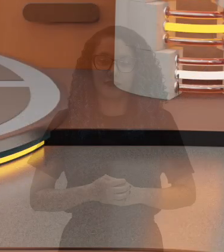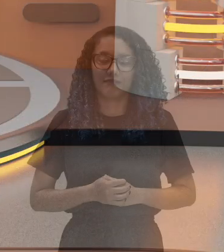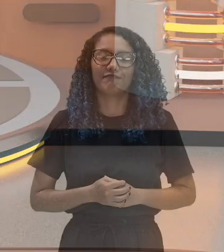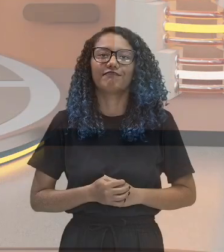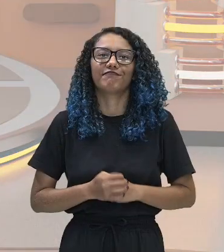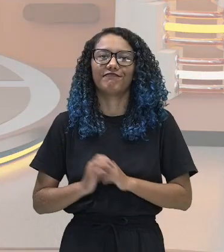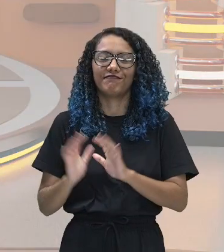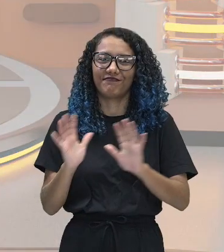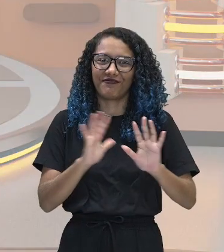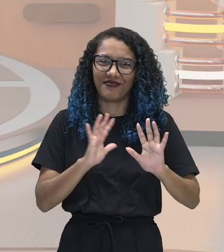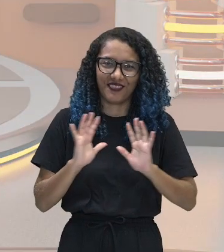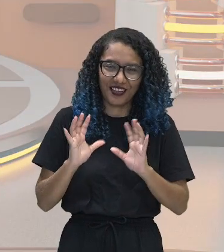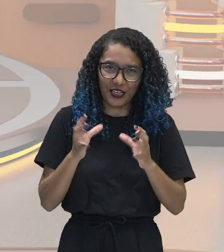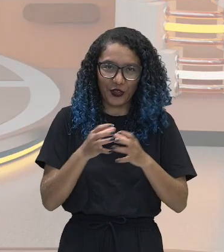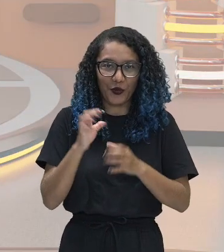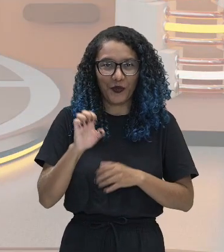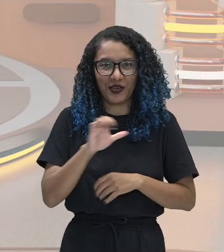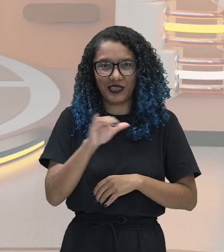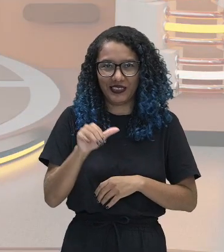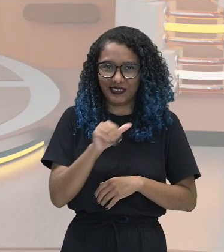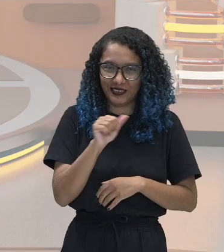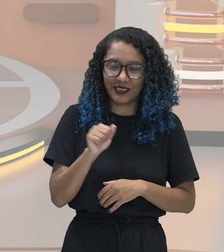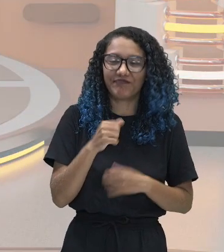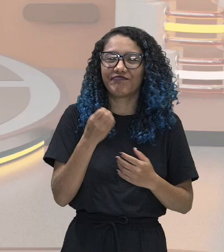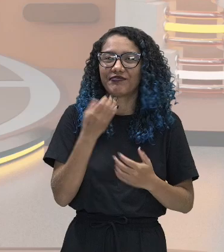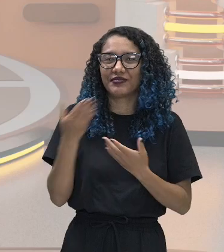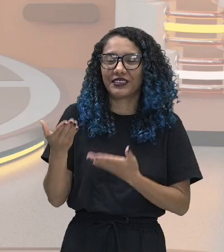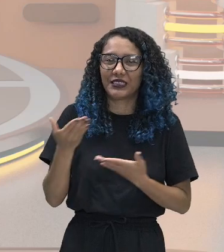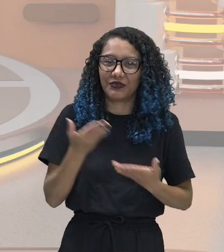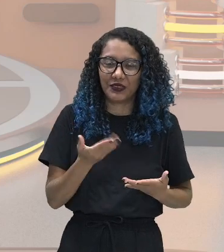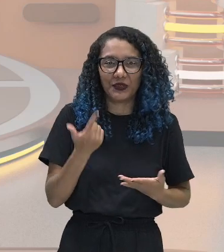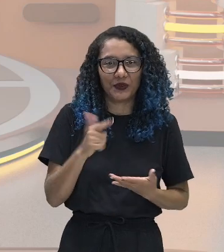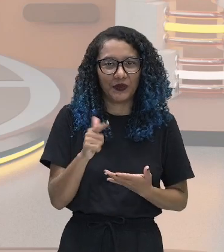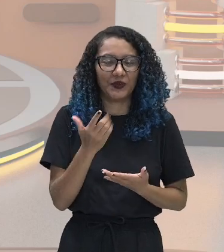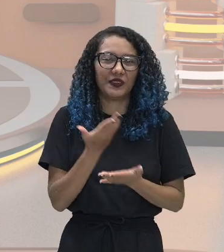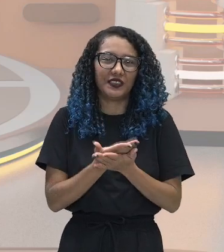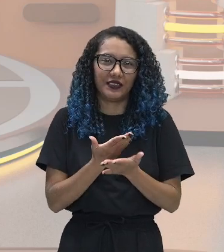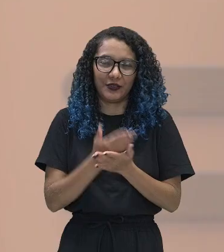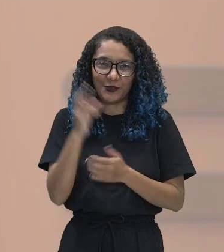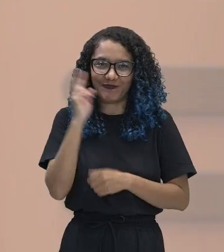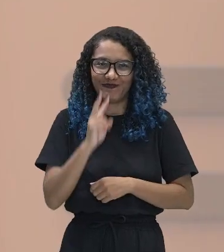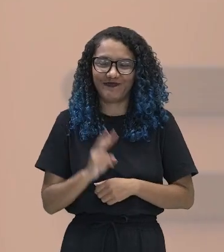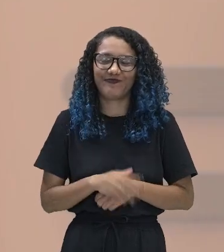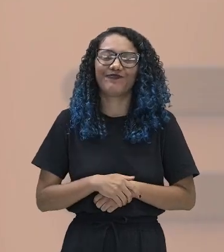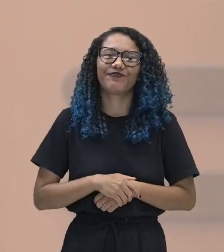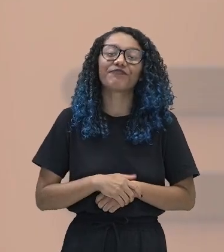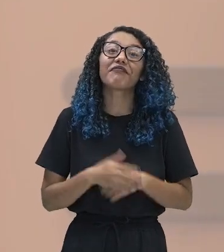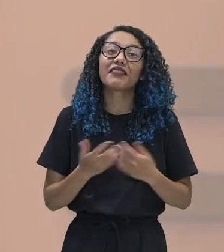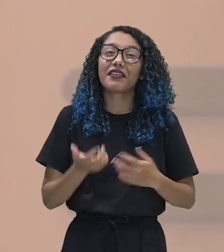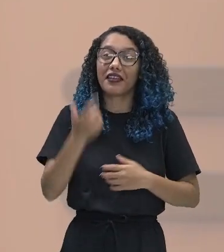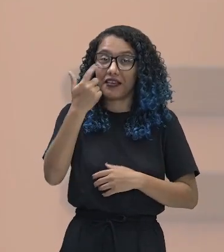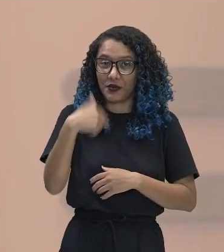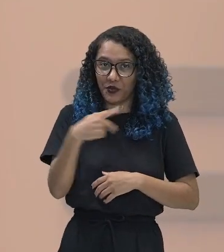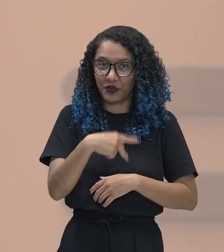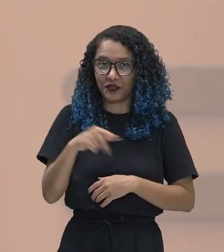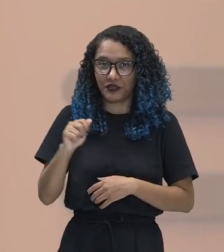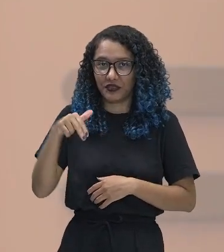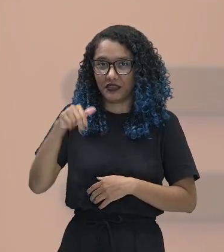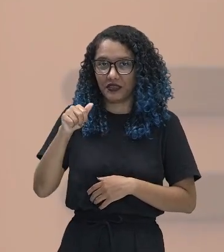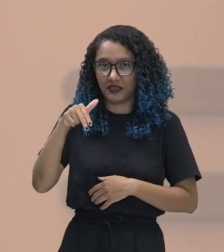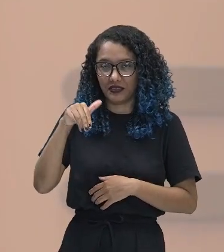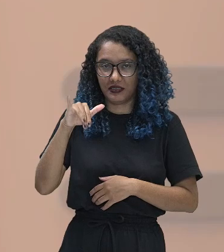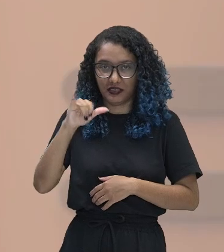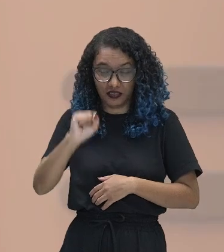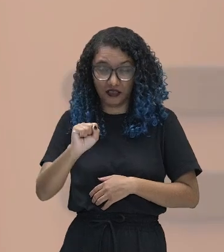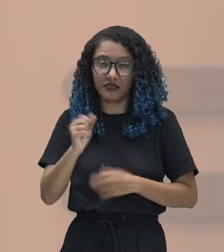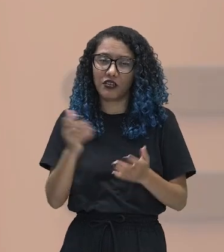Turminha boa da nossa educação de jovens e adultos, sejam bem-vindos a mais uma aula de história. Eu sou o professor Ananias Carvalho